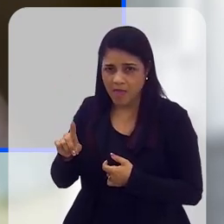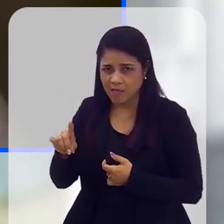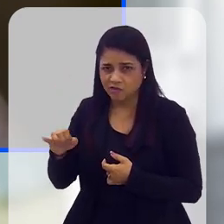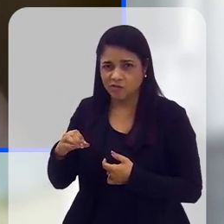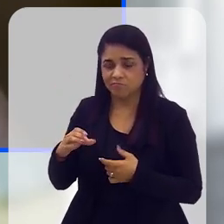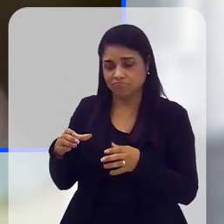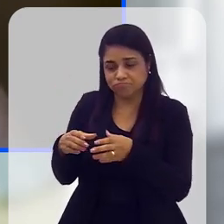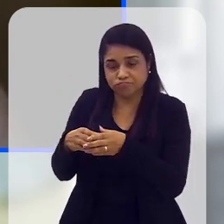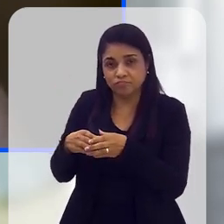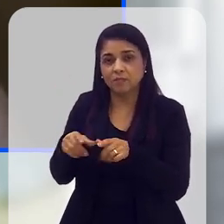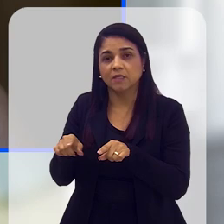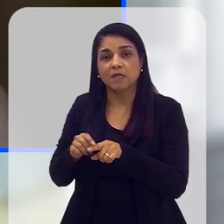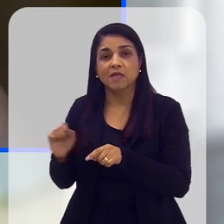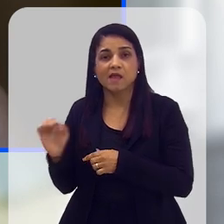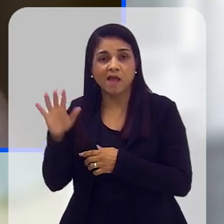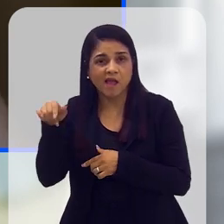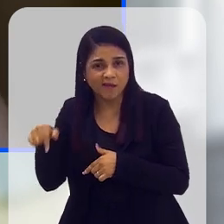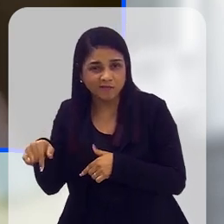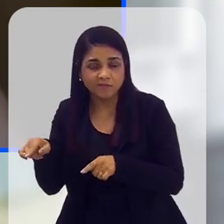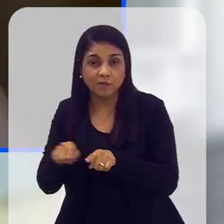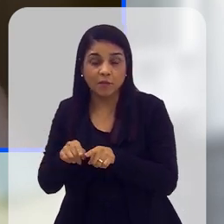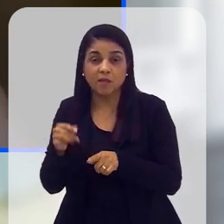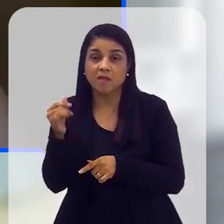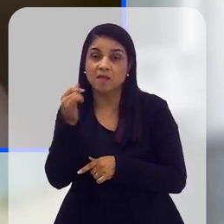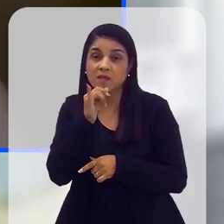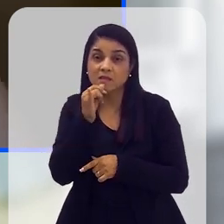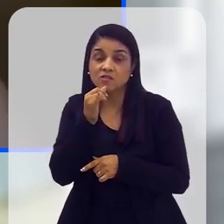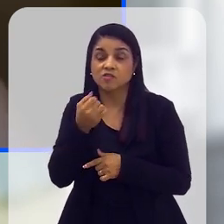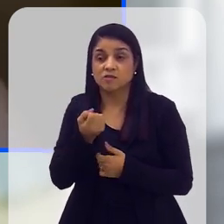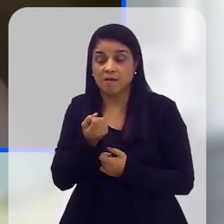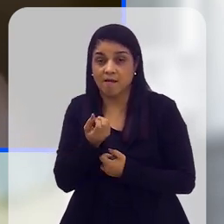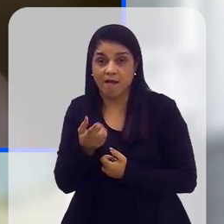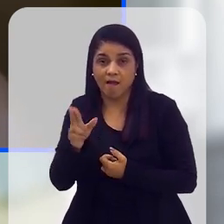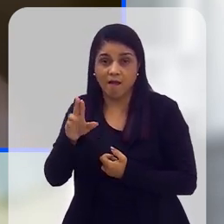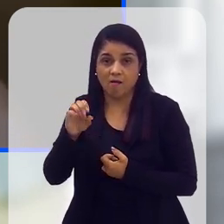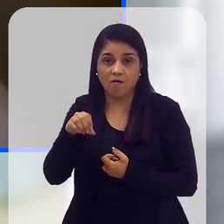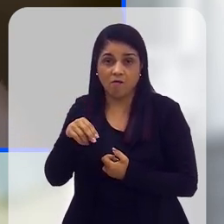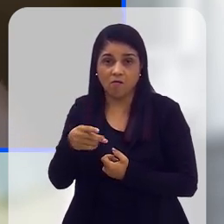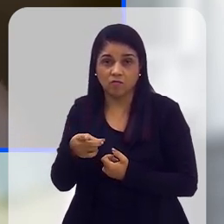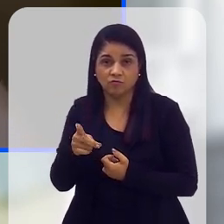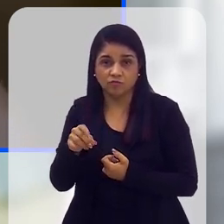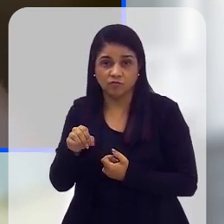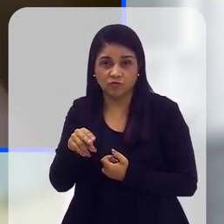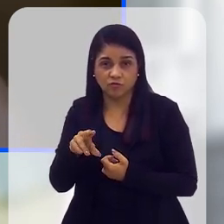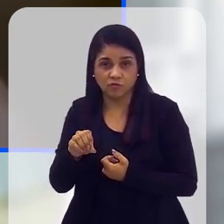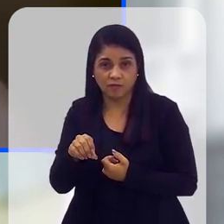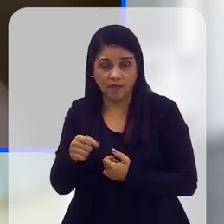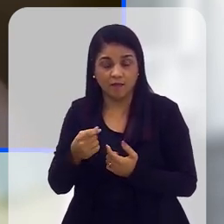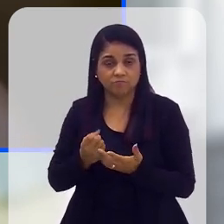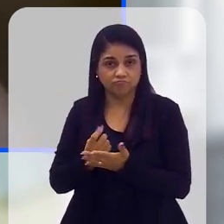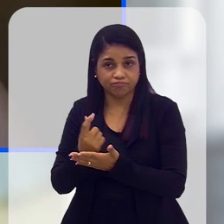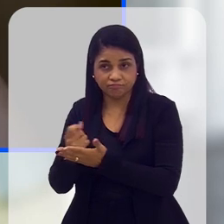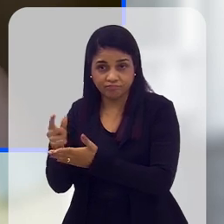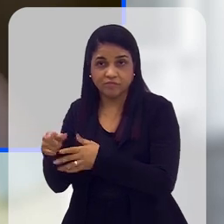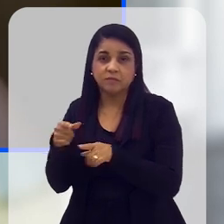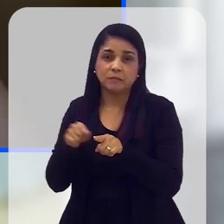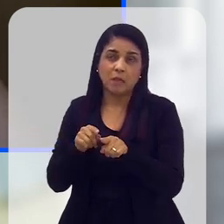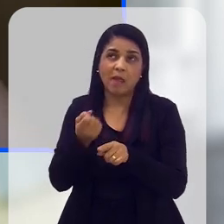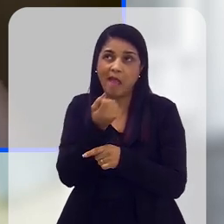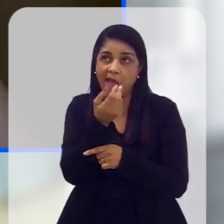e classe média alta fazem com que haja o maior consumo de energia, por exemplo, de ar-condicionado, uma maior